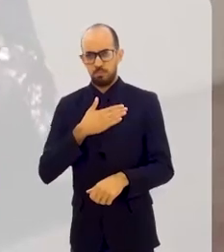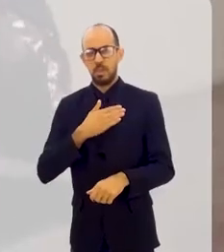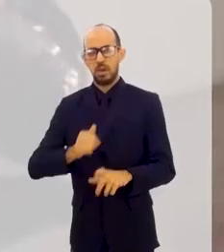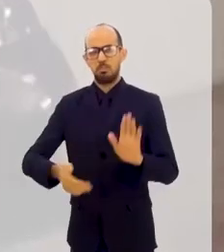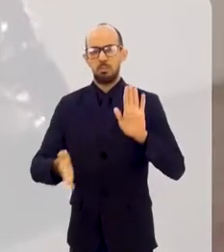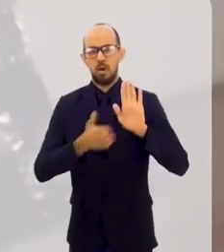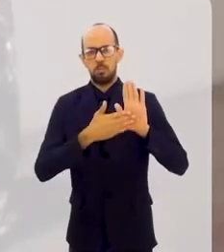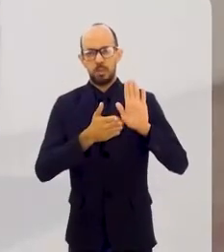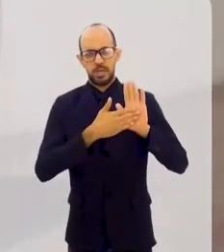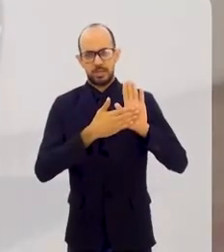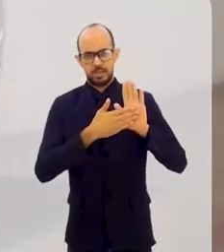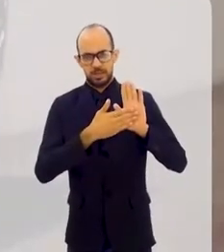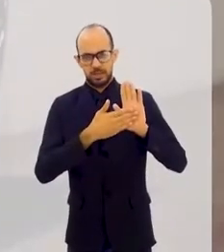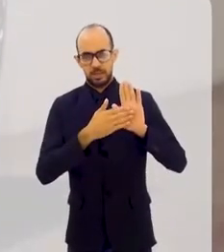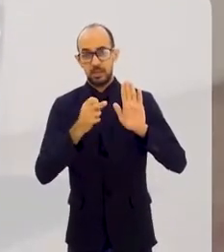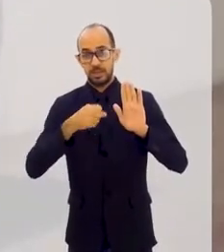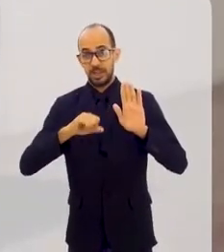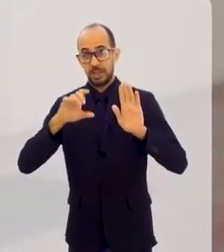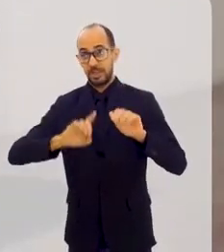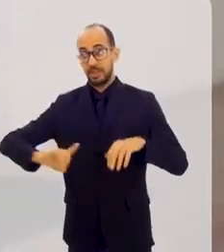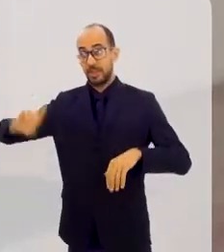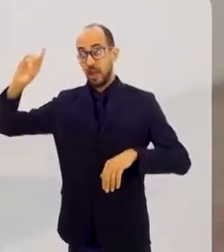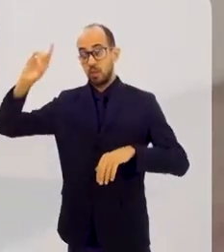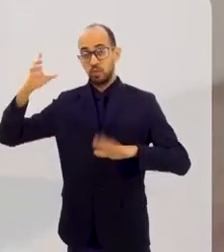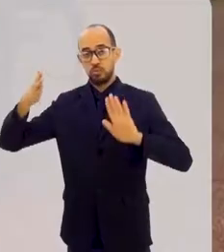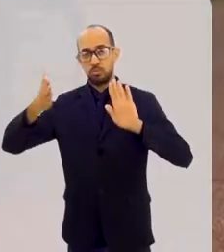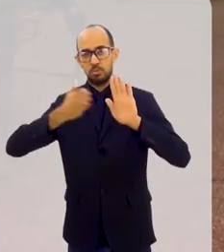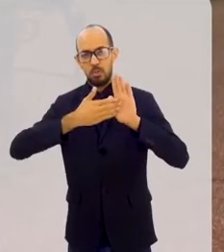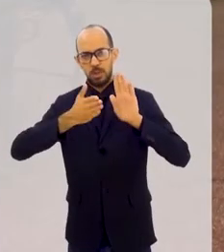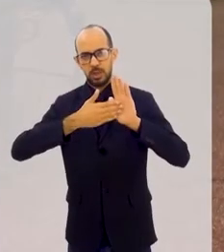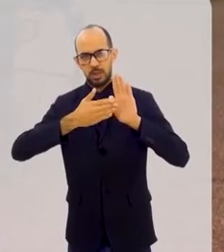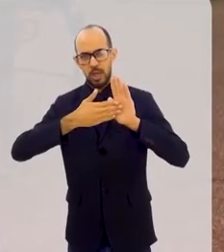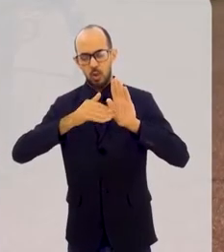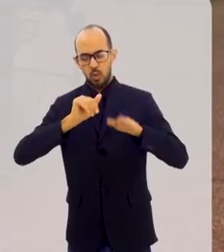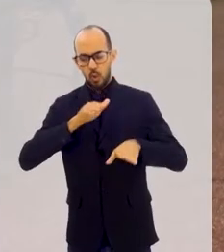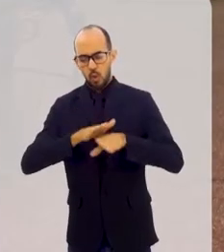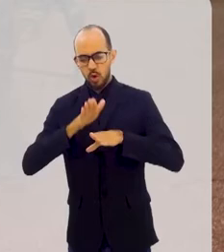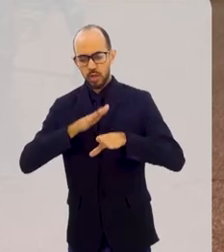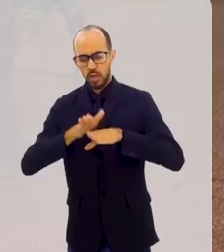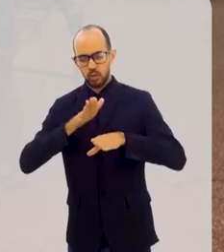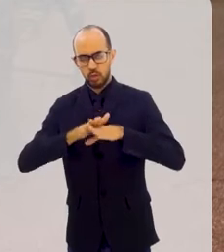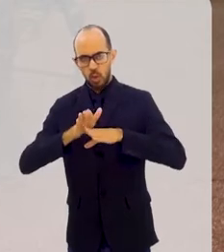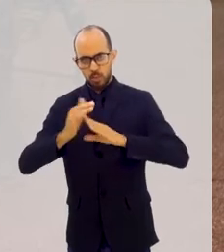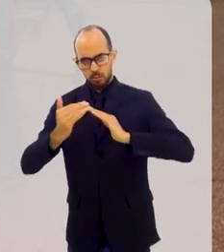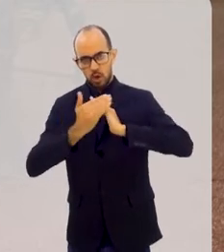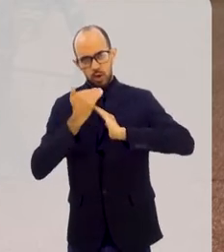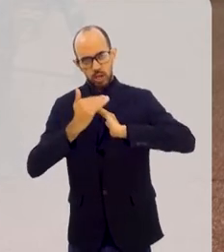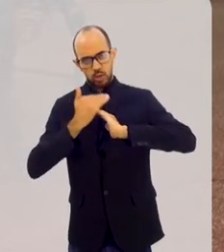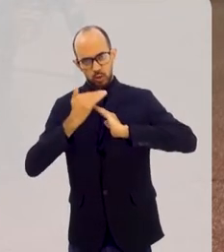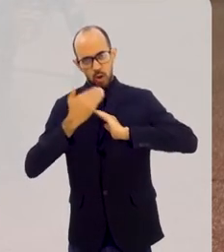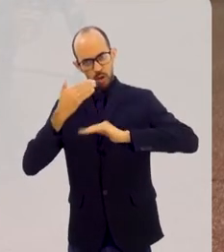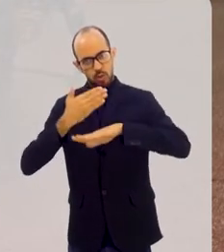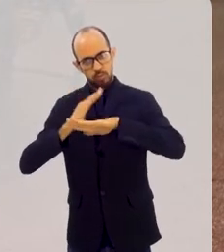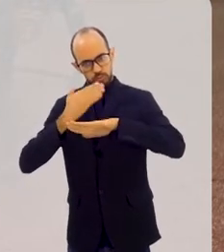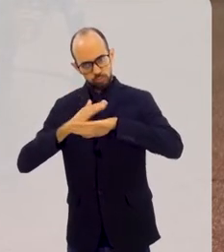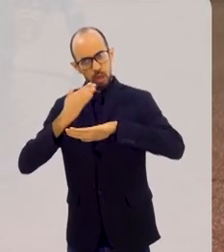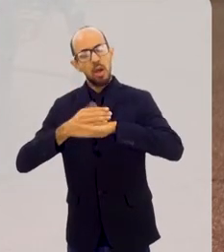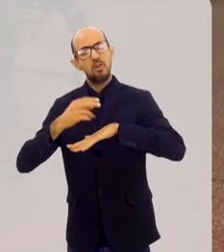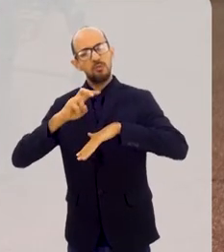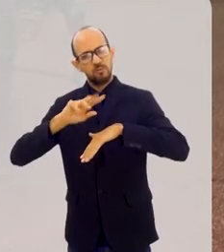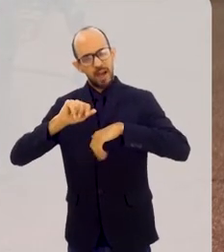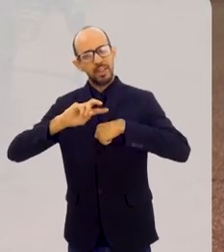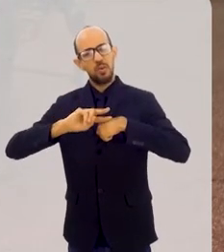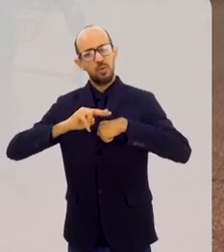cumprir o que eu prometi. Então, se Deus falar, se eu aplicar o que Ele me orientou, vai ter resultado